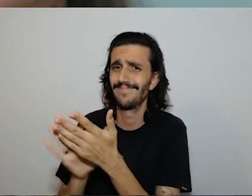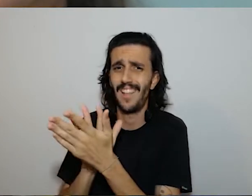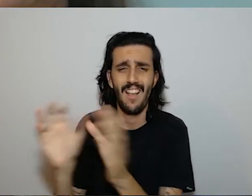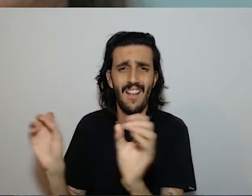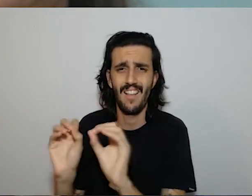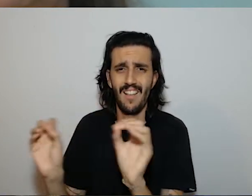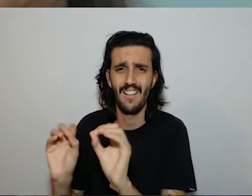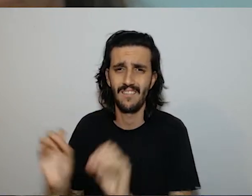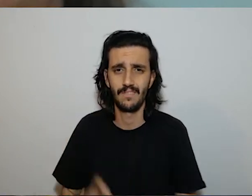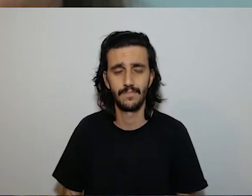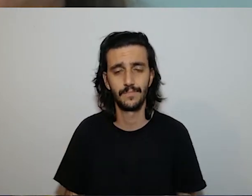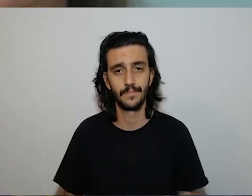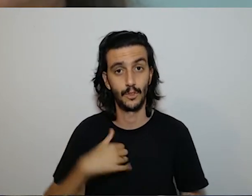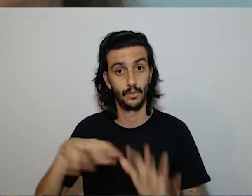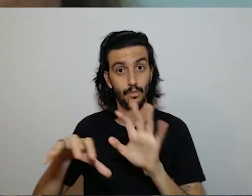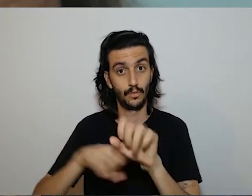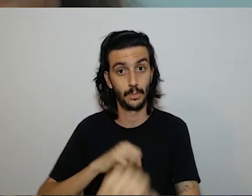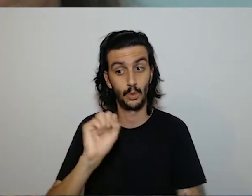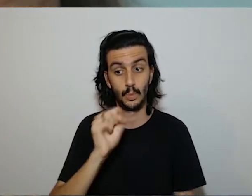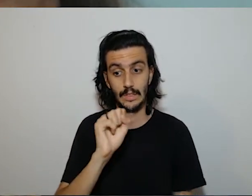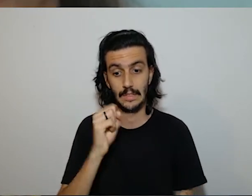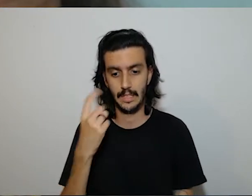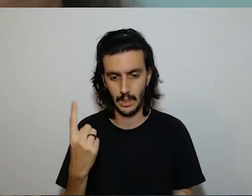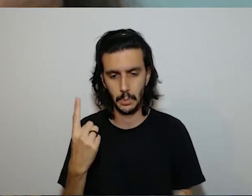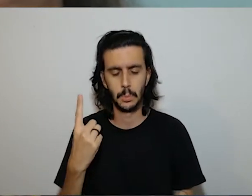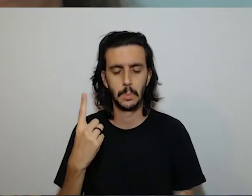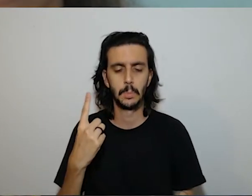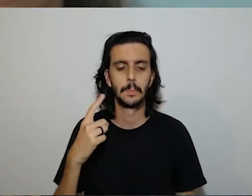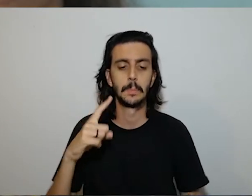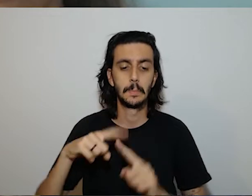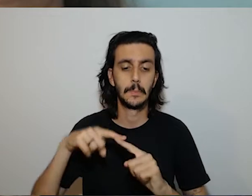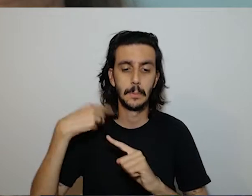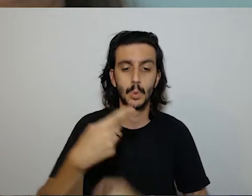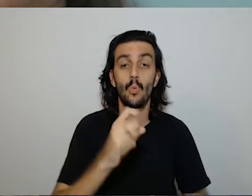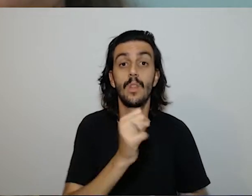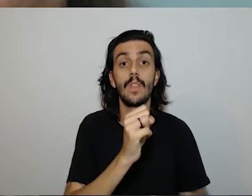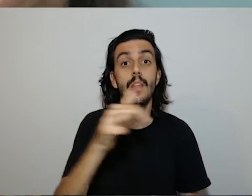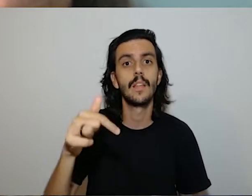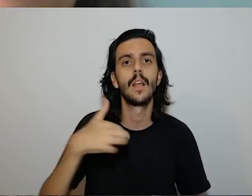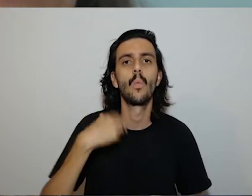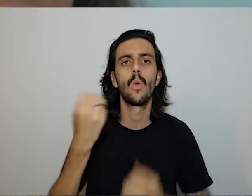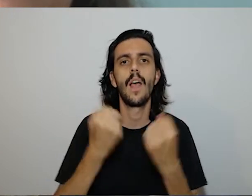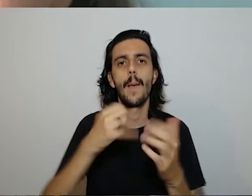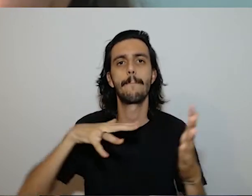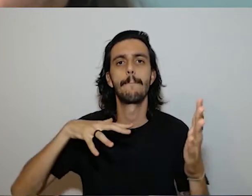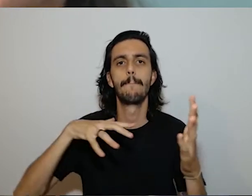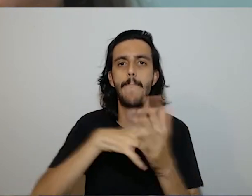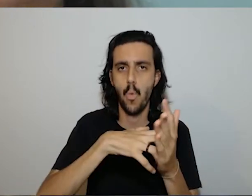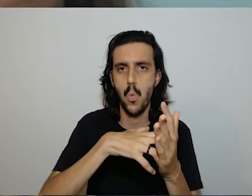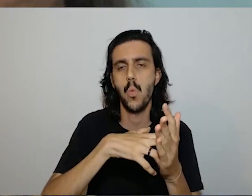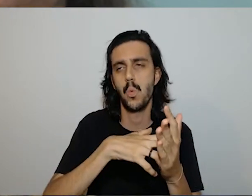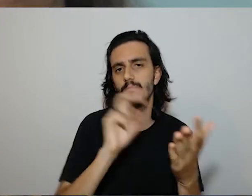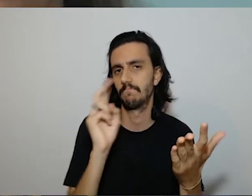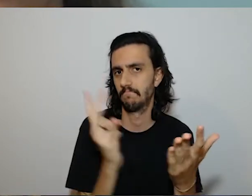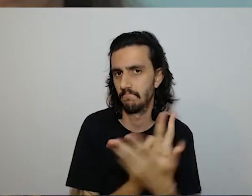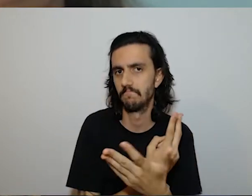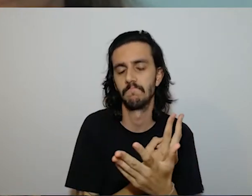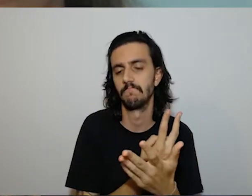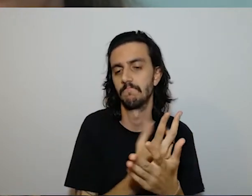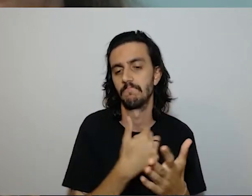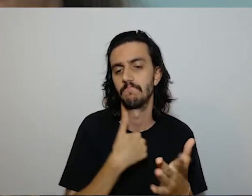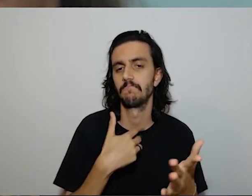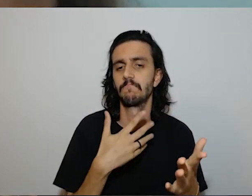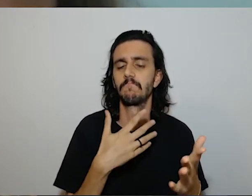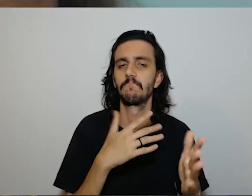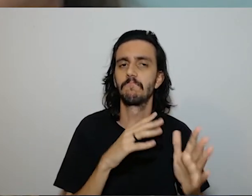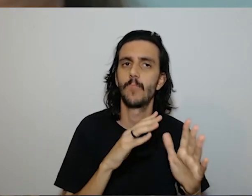me fomei em 81 em 87 eu tive um acidente de carro né fiquei